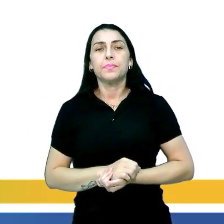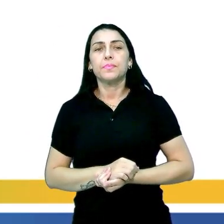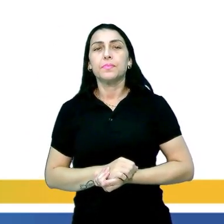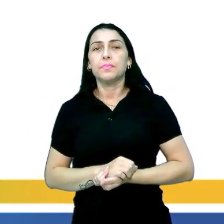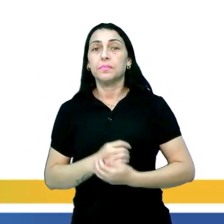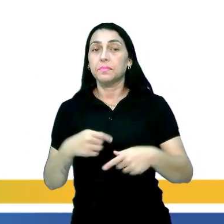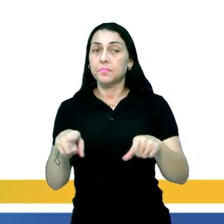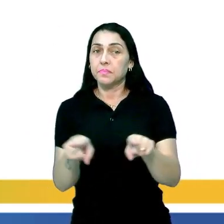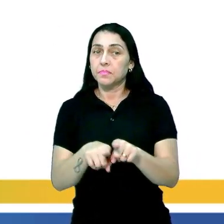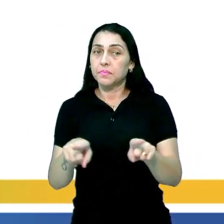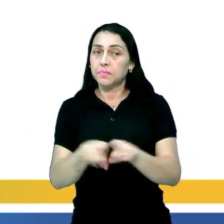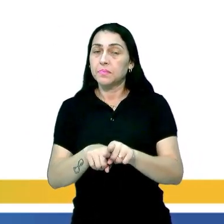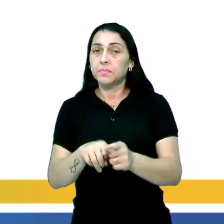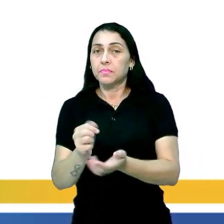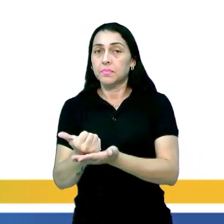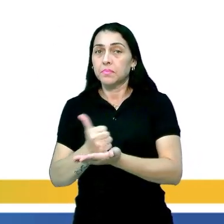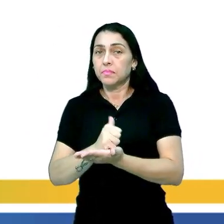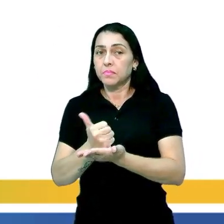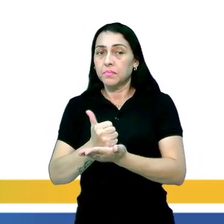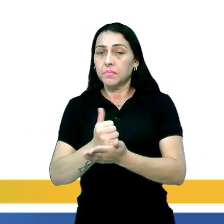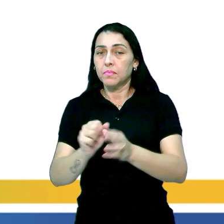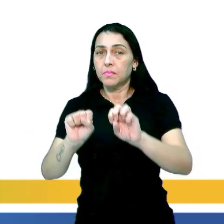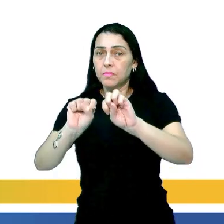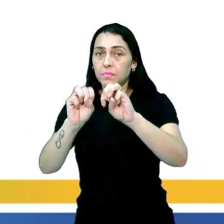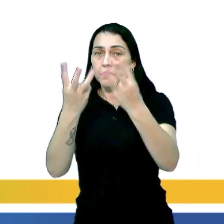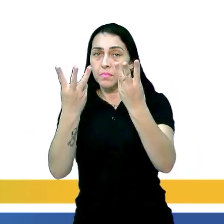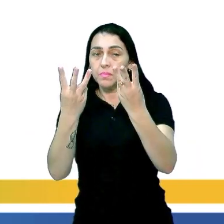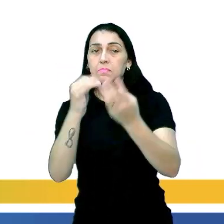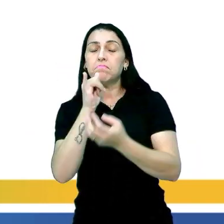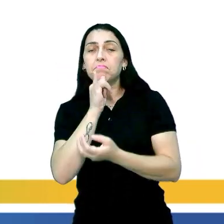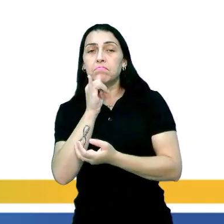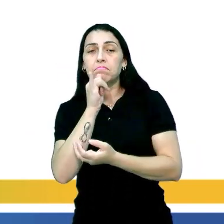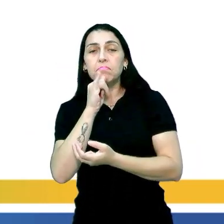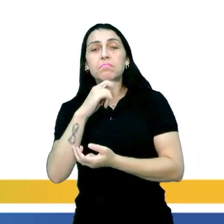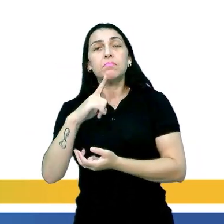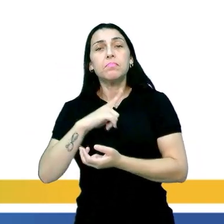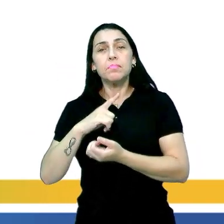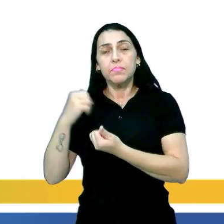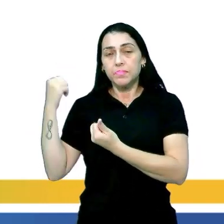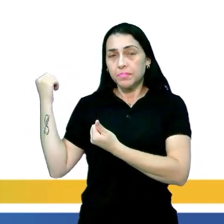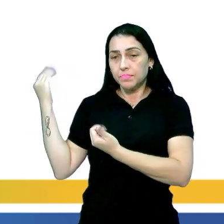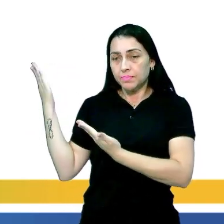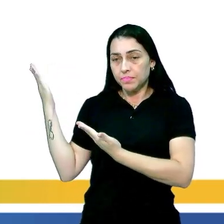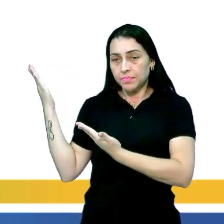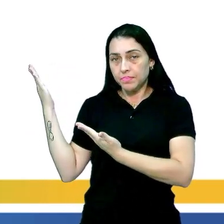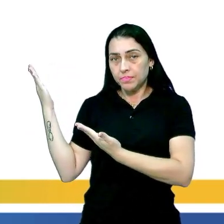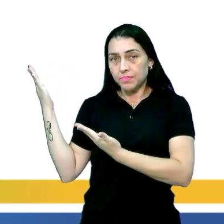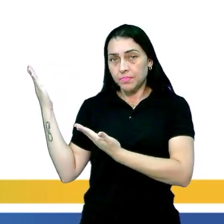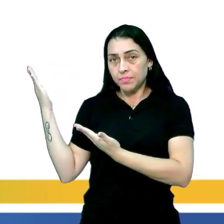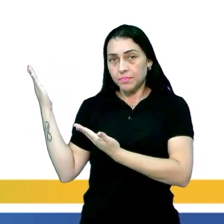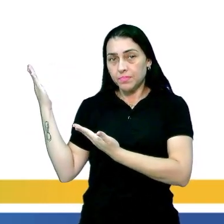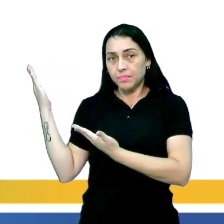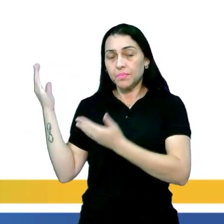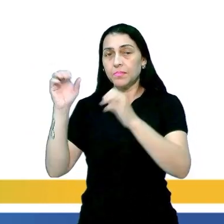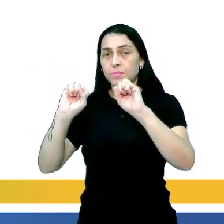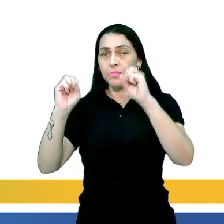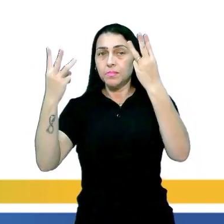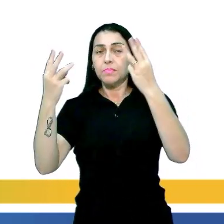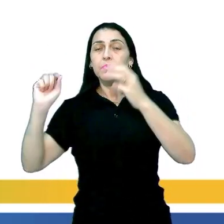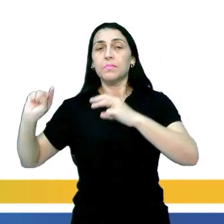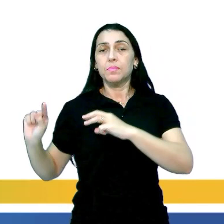O próximo, nós temos o game show, e o exemplo que nós temos aí na tela é o show do milhão, em que